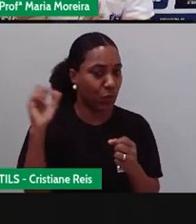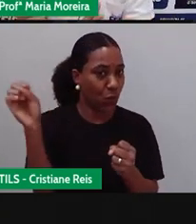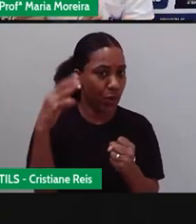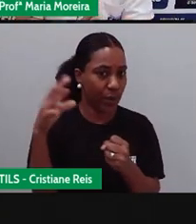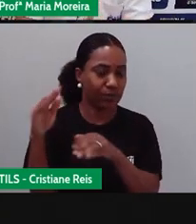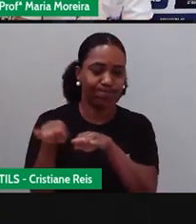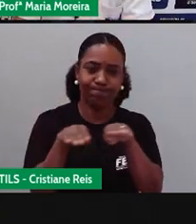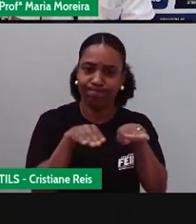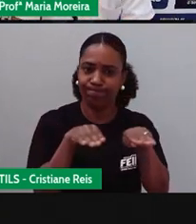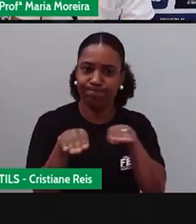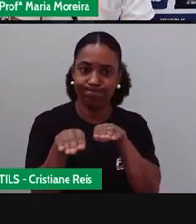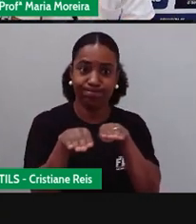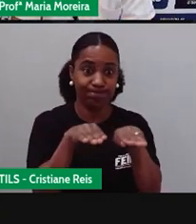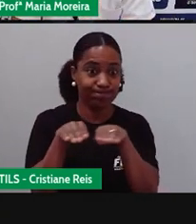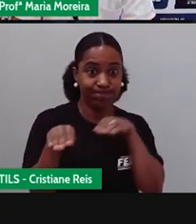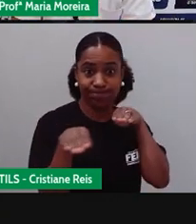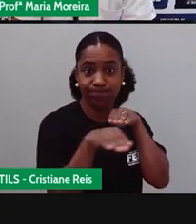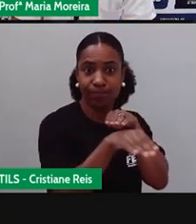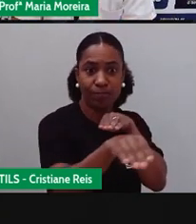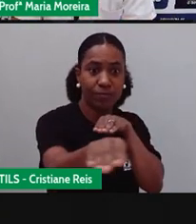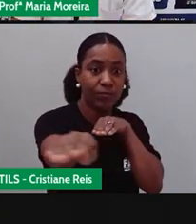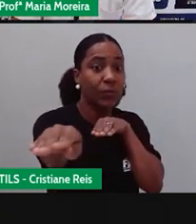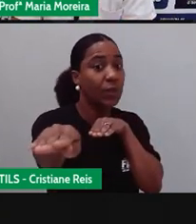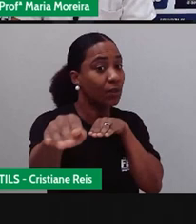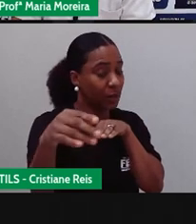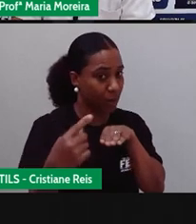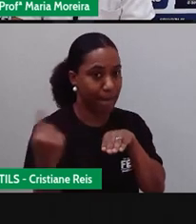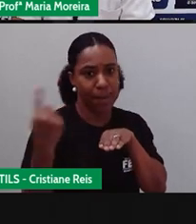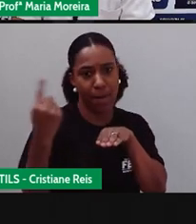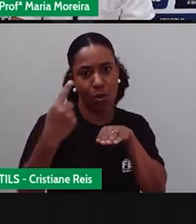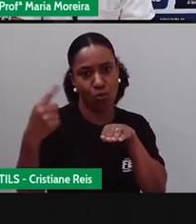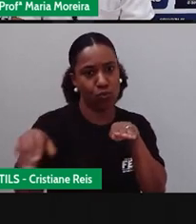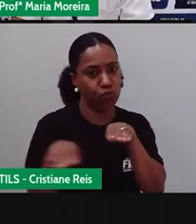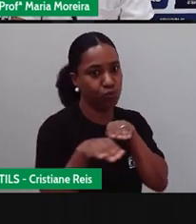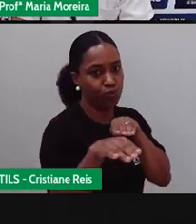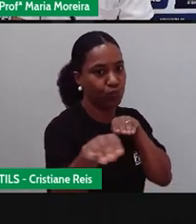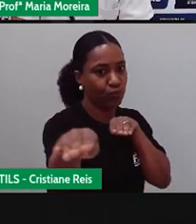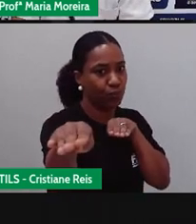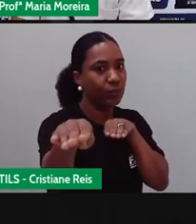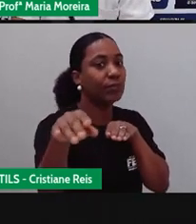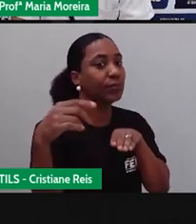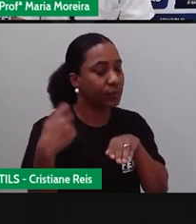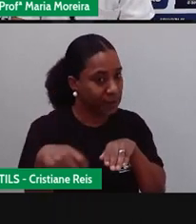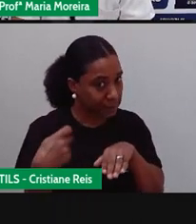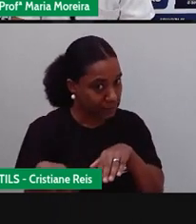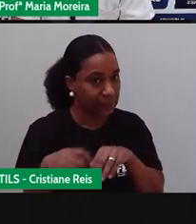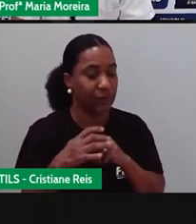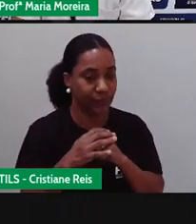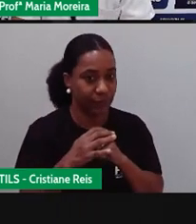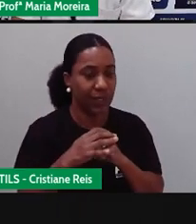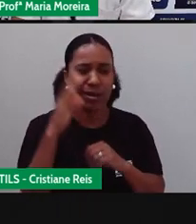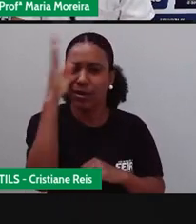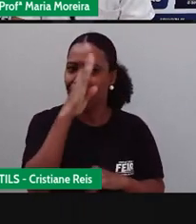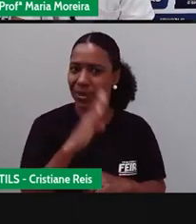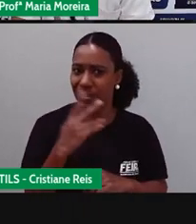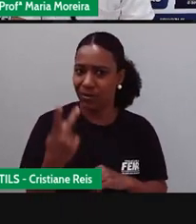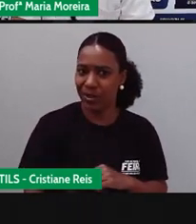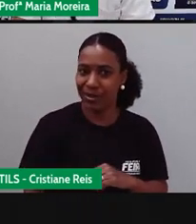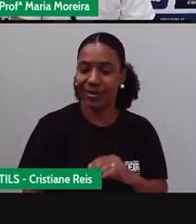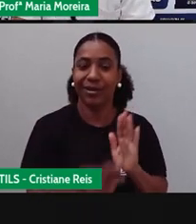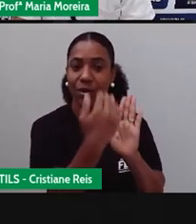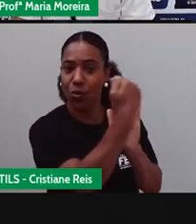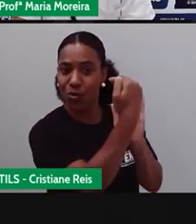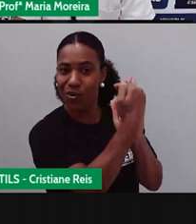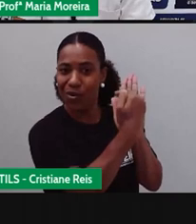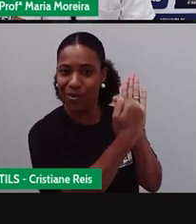Saiu da frente. As ambulâncias, elas têm prioridade no trânsito. No Brasil, o Código Nacional de Trânsito, que a gente já